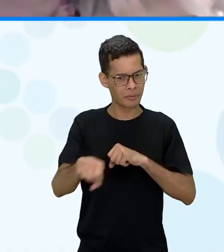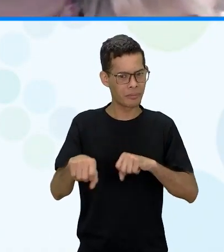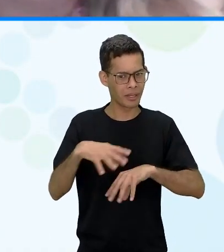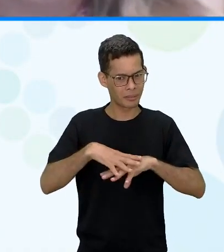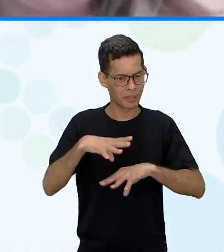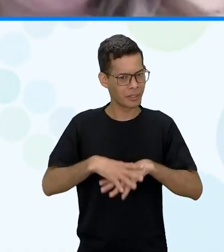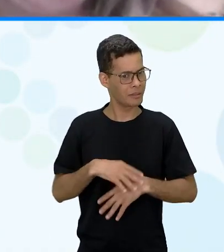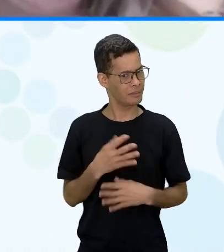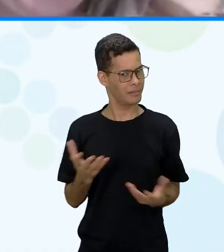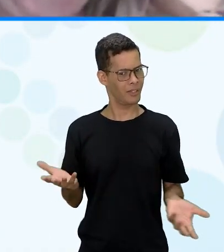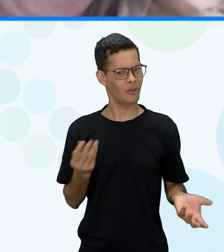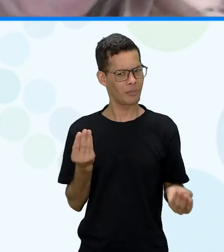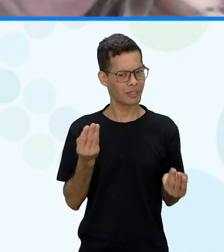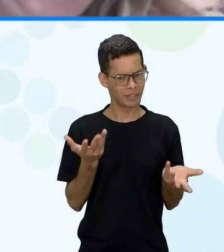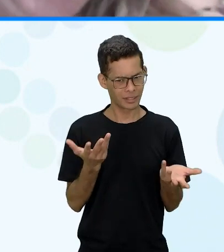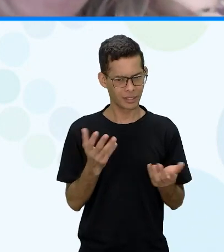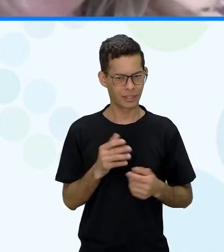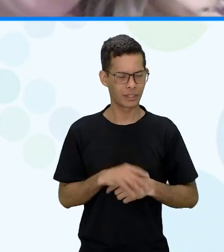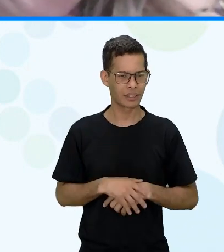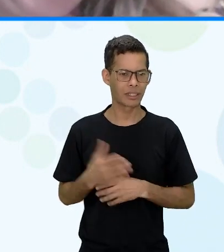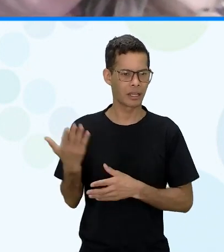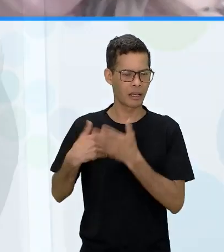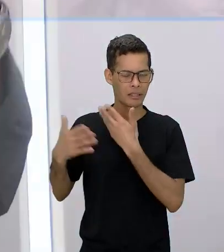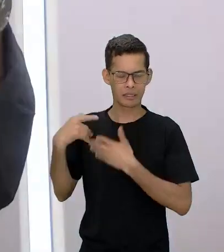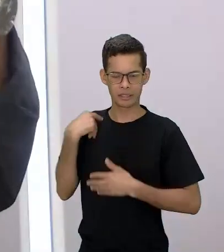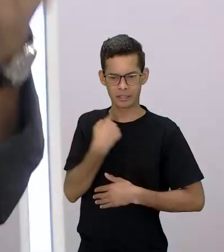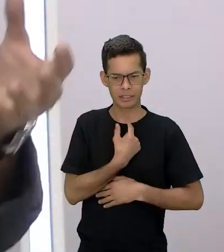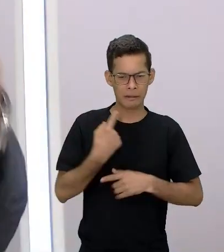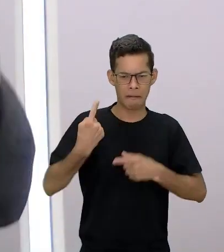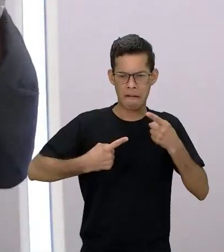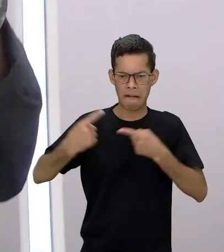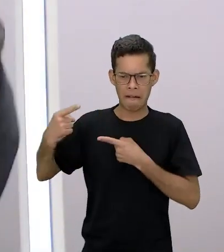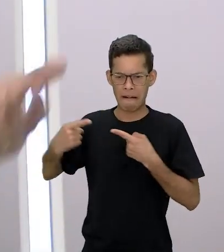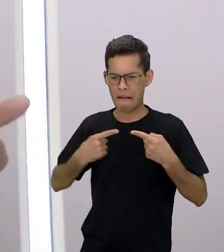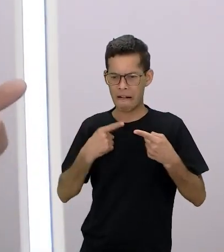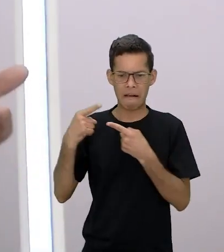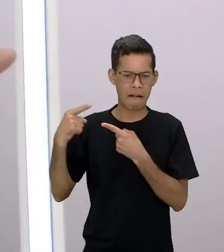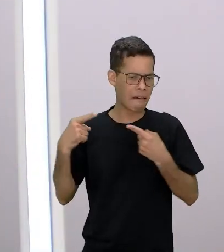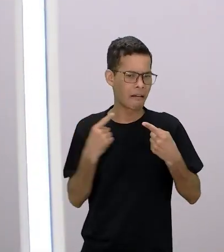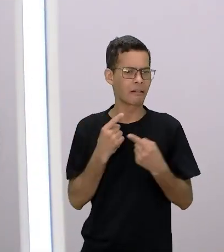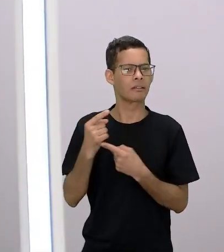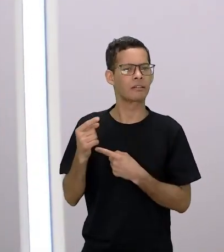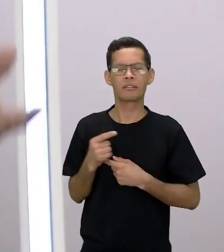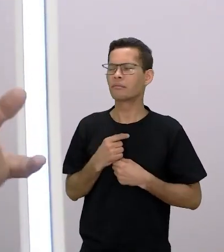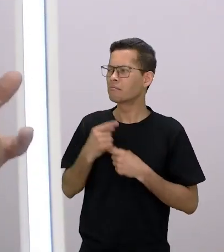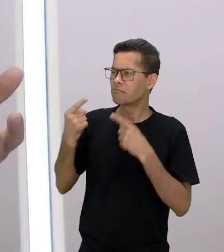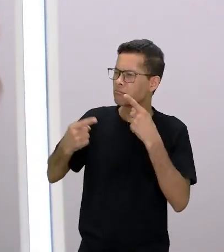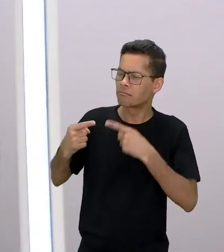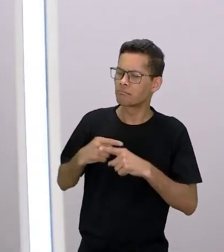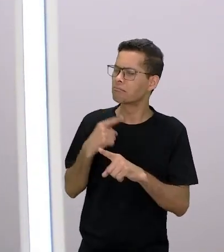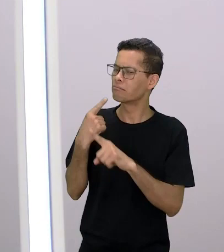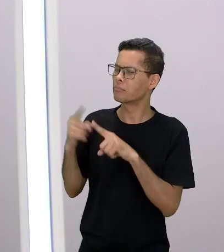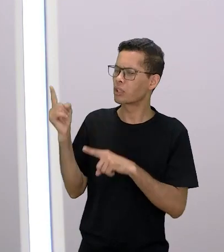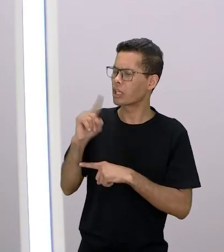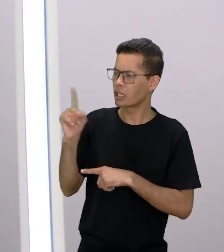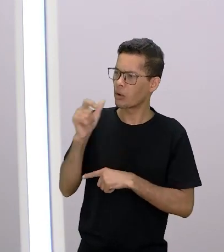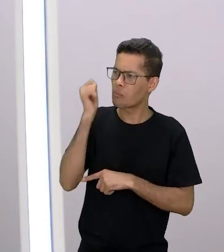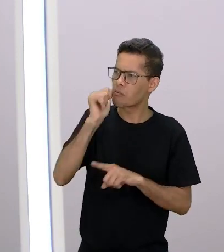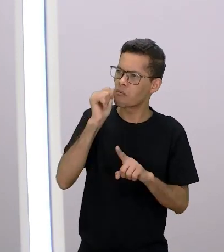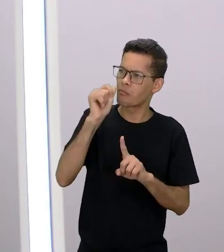com ele na época uma discussão assim óbvio nada assim mas eu debati com ele e por que não ela